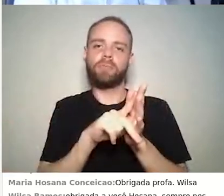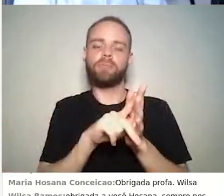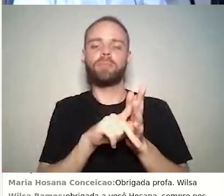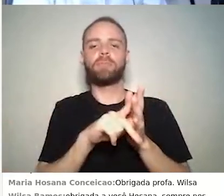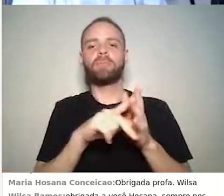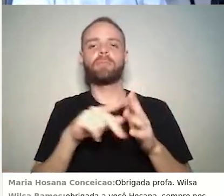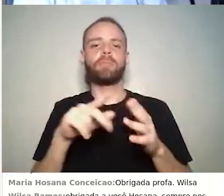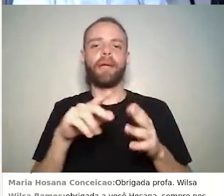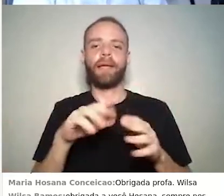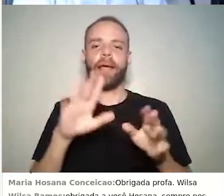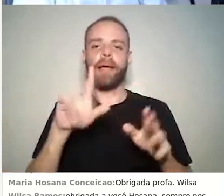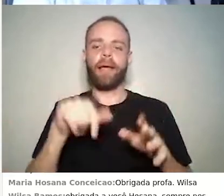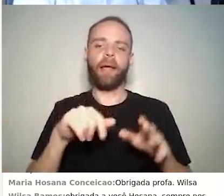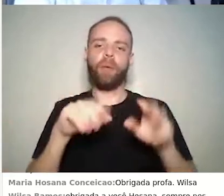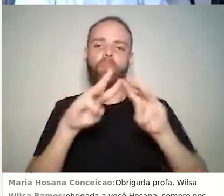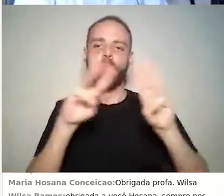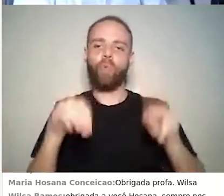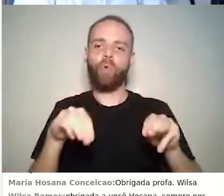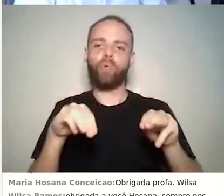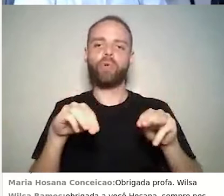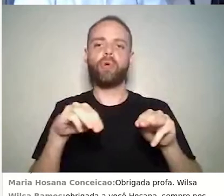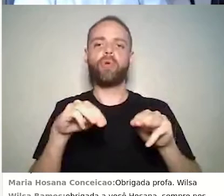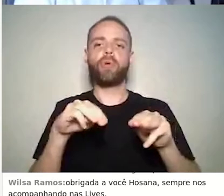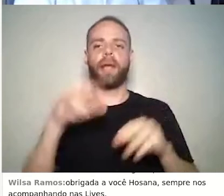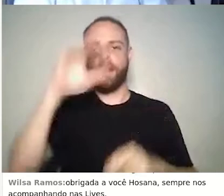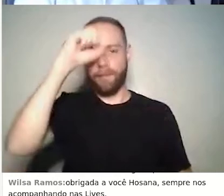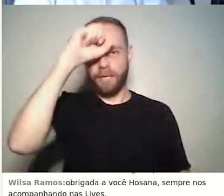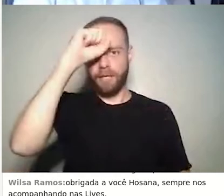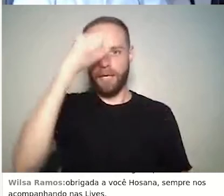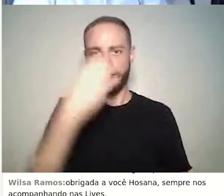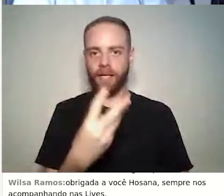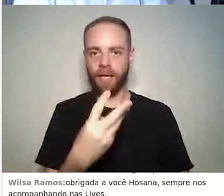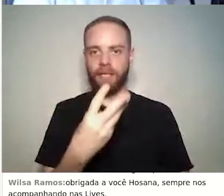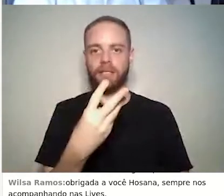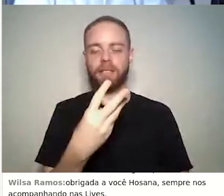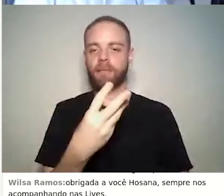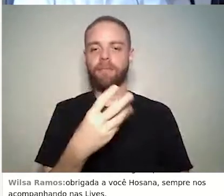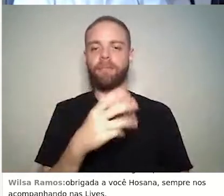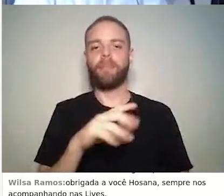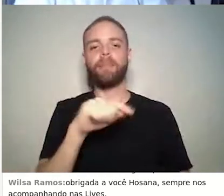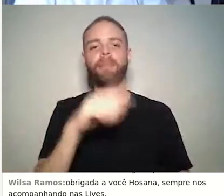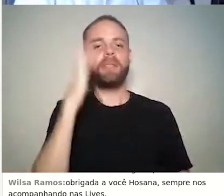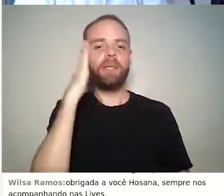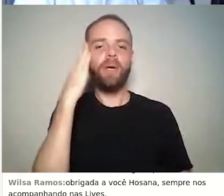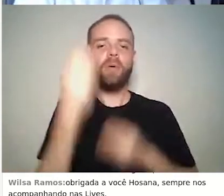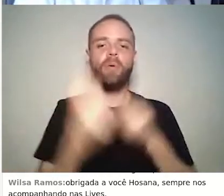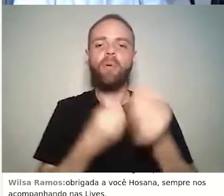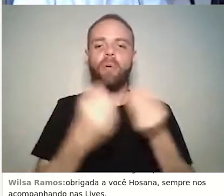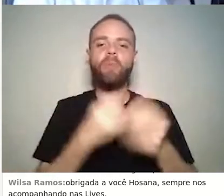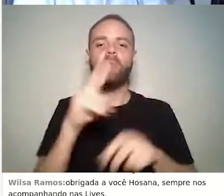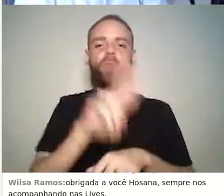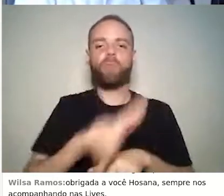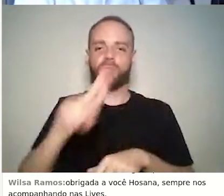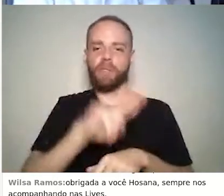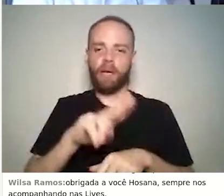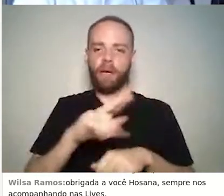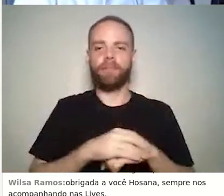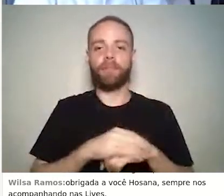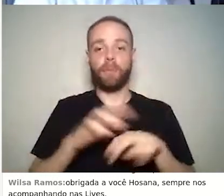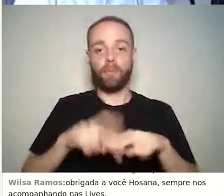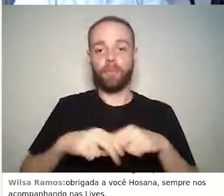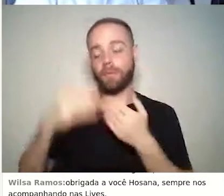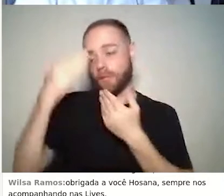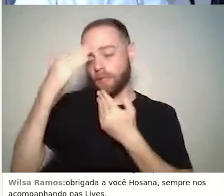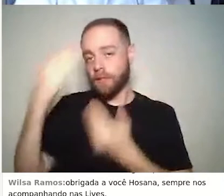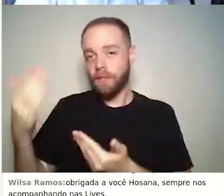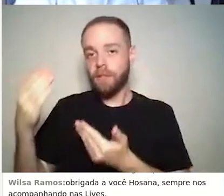que todo mundo está utilizando, para mostrar como que é possível obter esses dados. E aí eu faço um agradecimento à professora Michelle Costa, que é